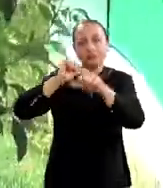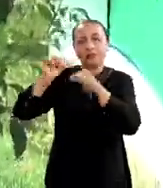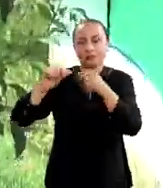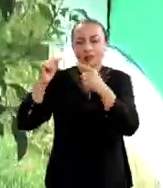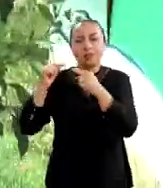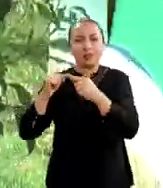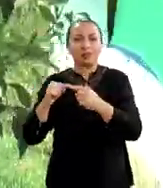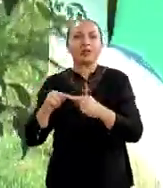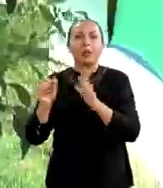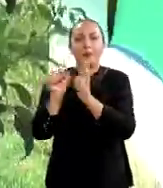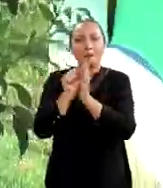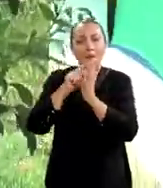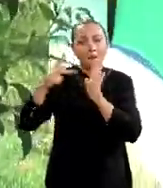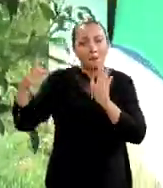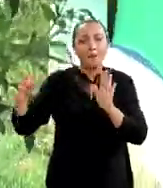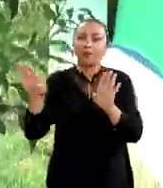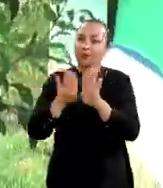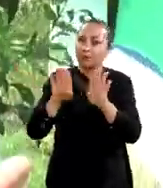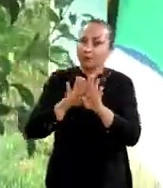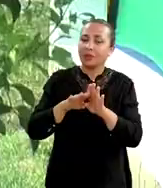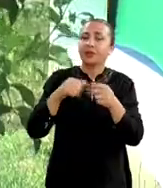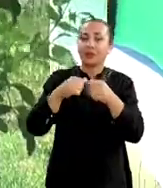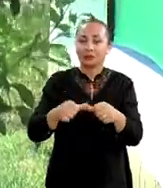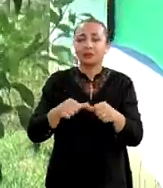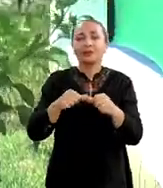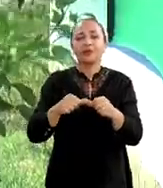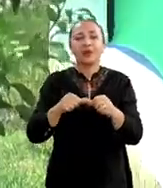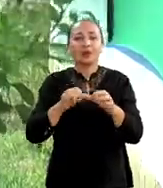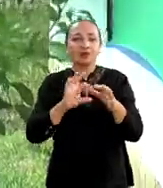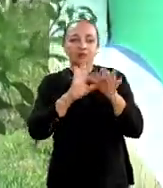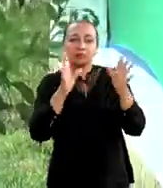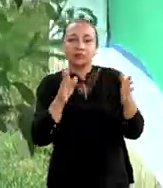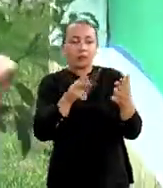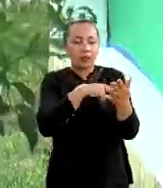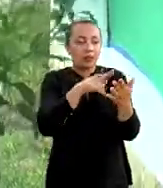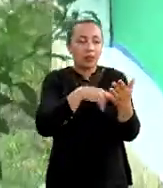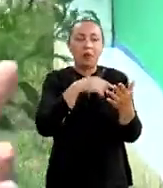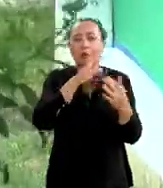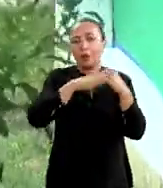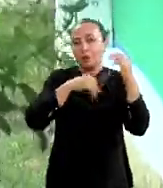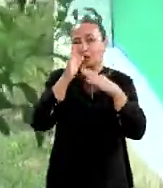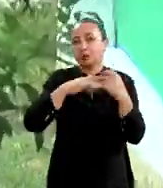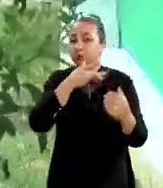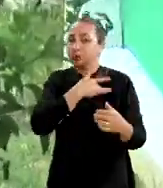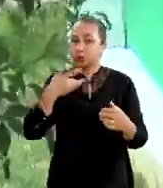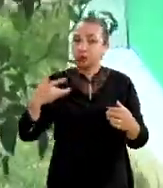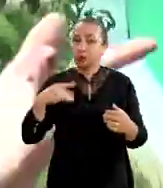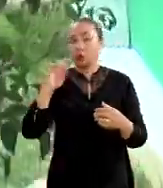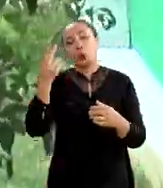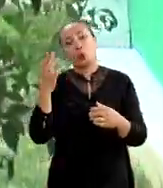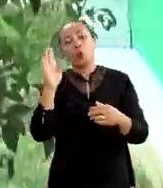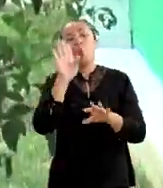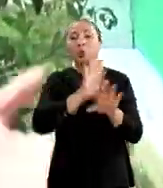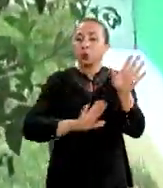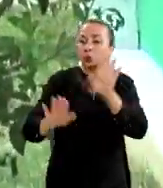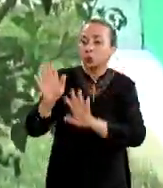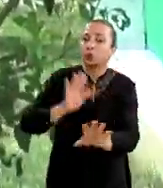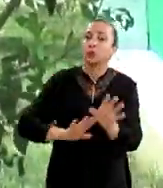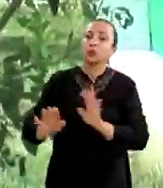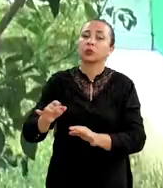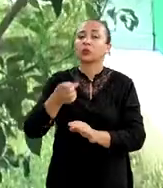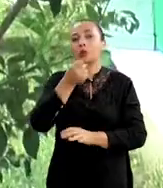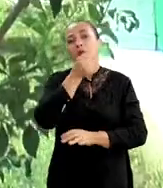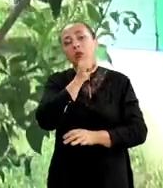aplicativo também. Esse aplicativo fica à disposição tanto do profissional de saúde como também de um cuidador.